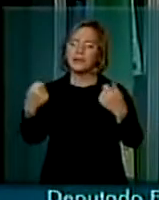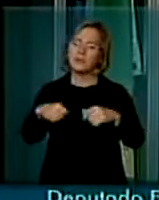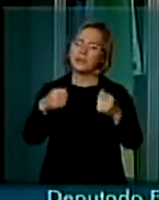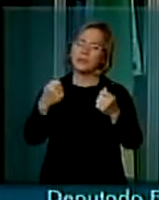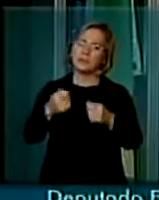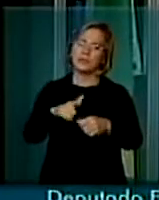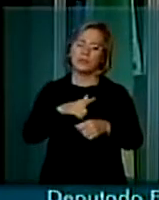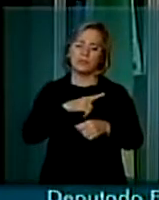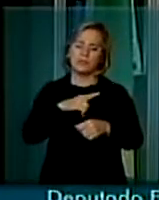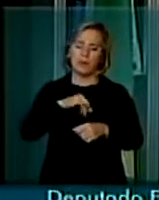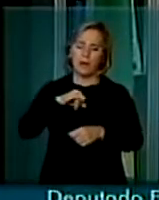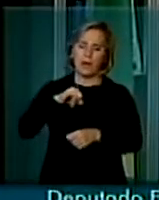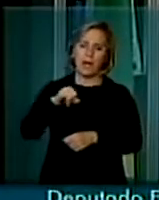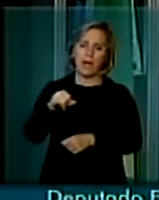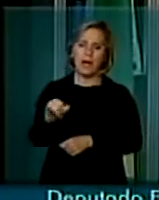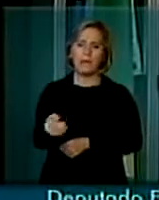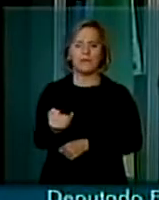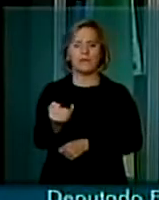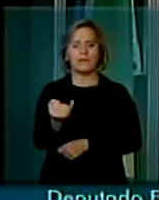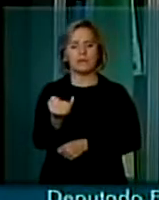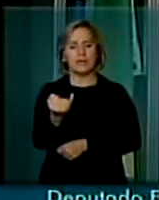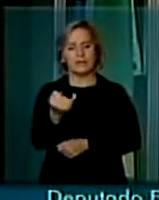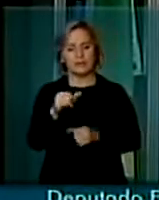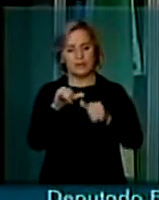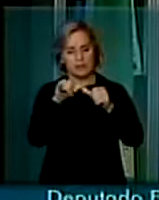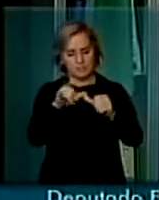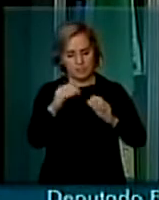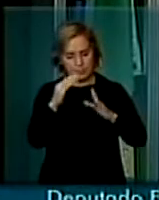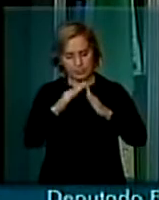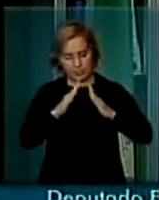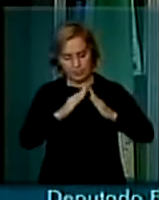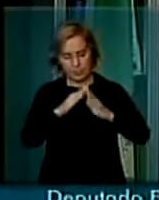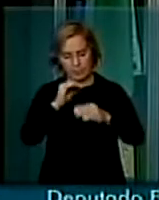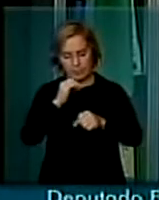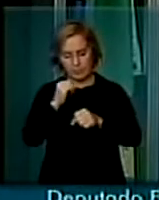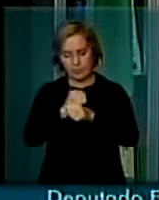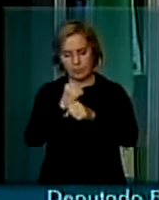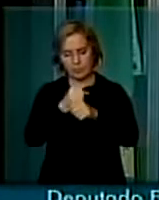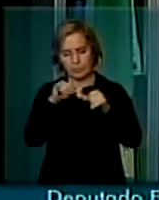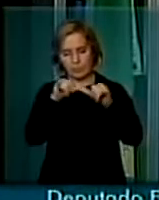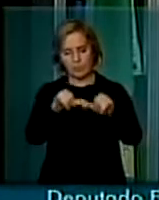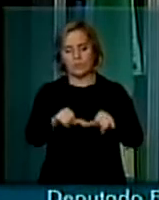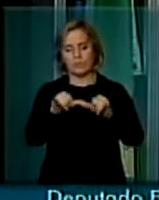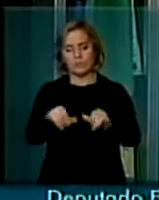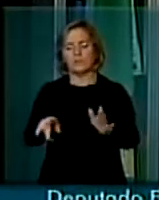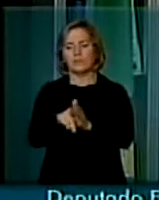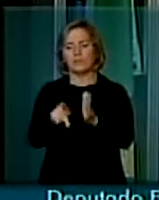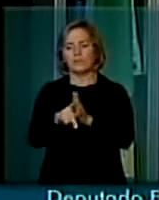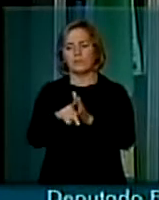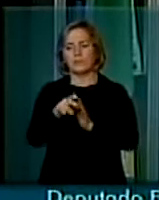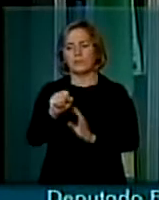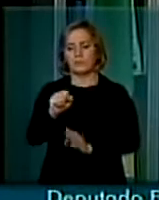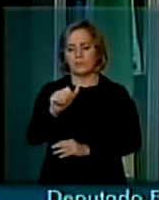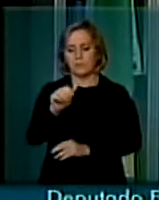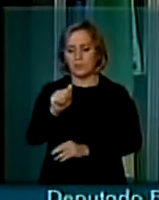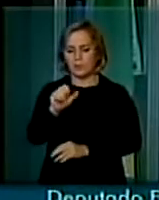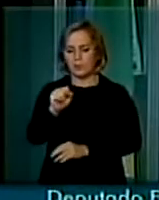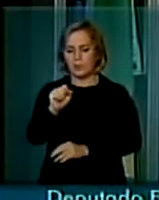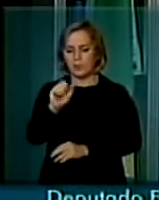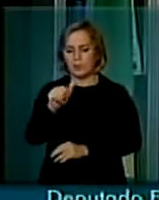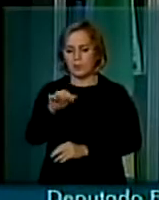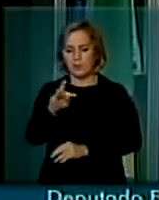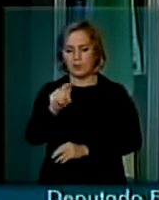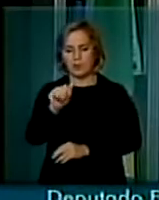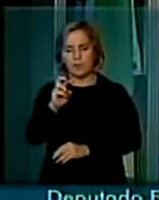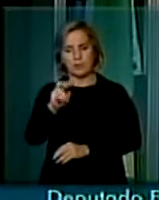a ser aproveitada para assentar os sem-terras verdadeiros, porque tem muitos sem-terras que estão